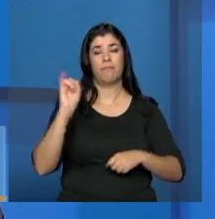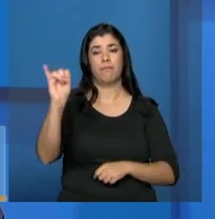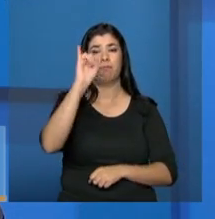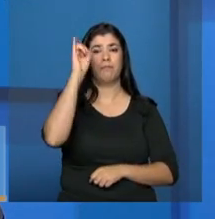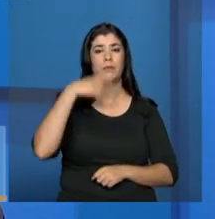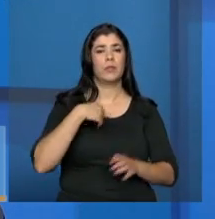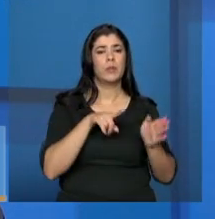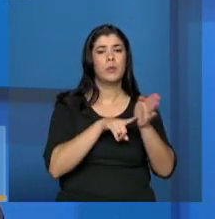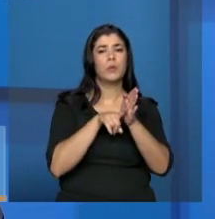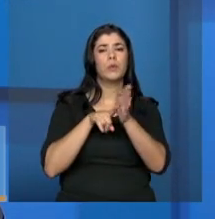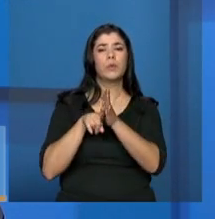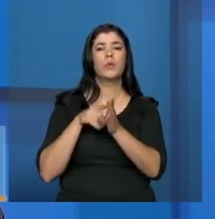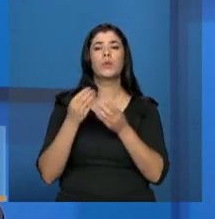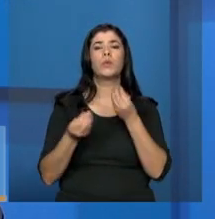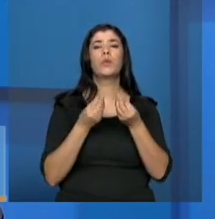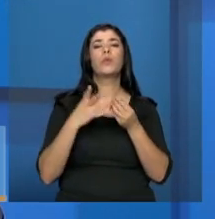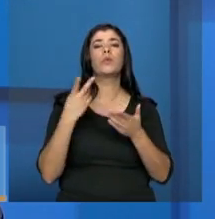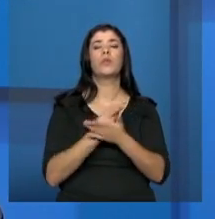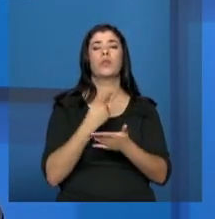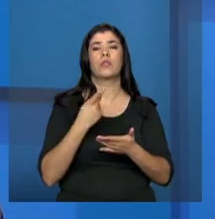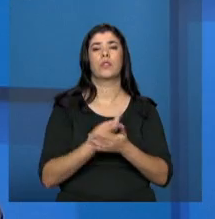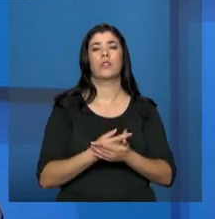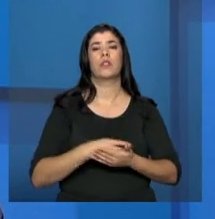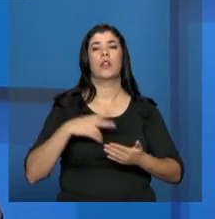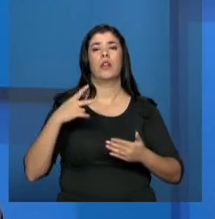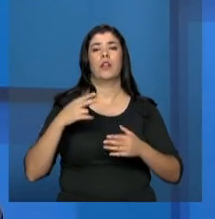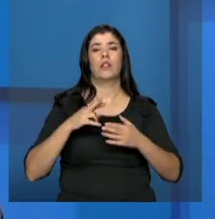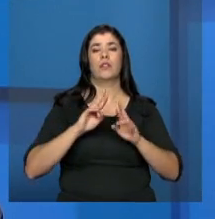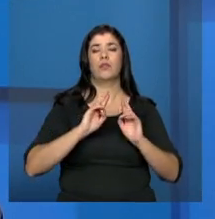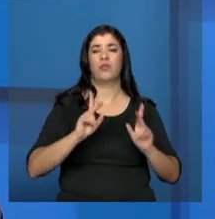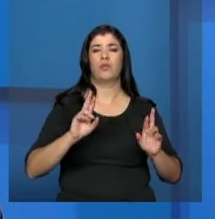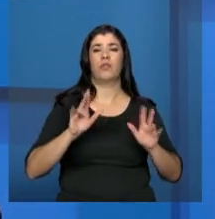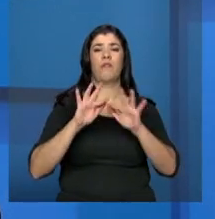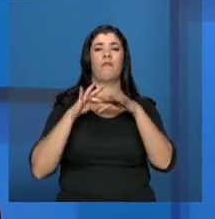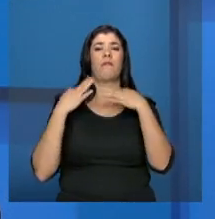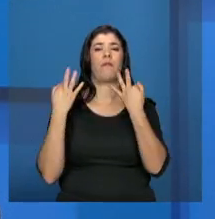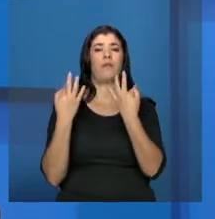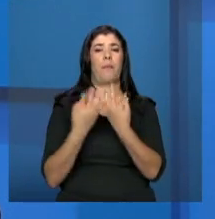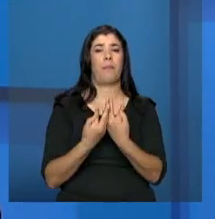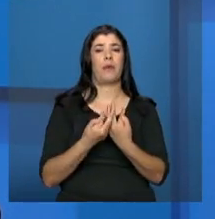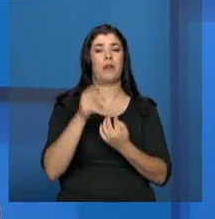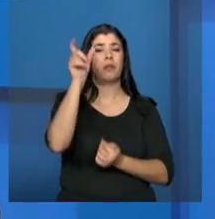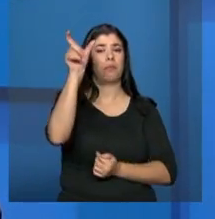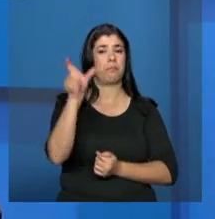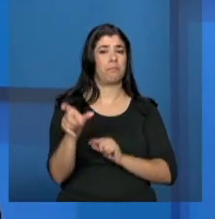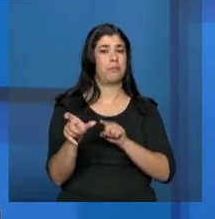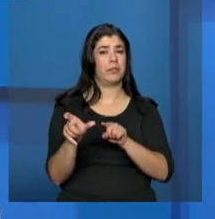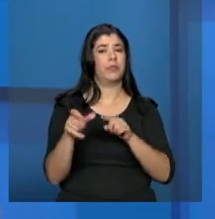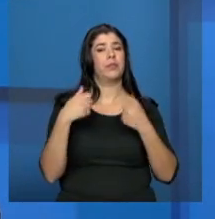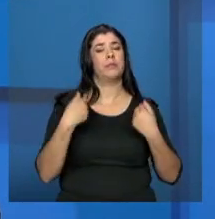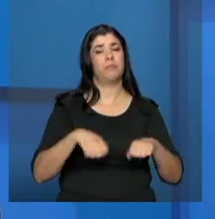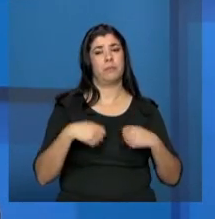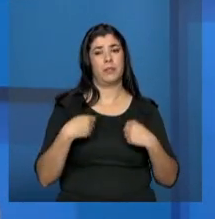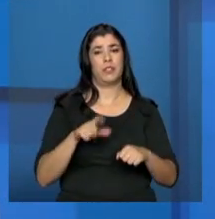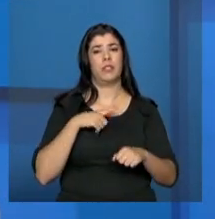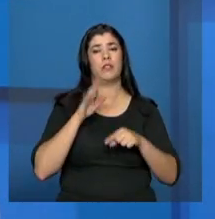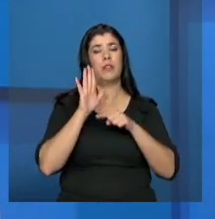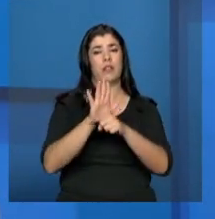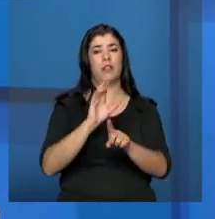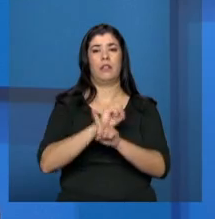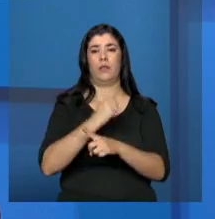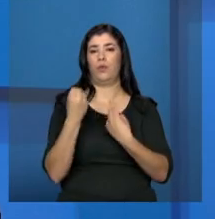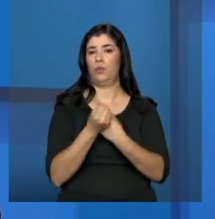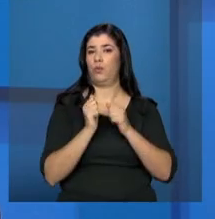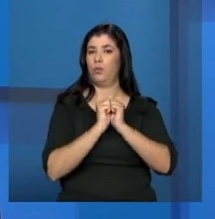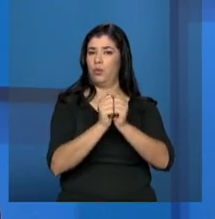refletir sobre as situações que geram desproteção às famílias e indivíduos e que exigem a presença da assistência